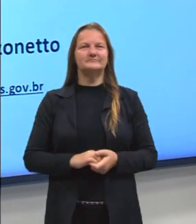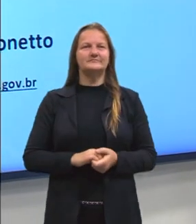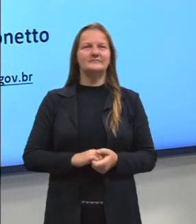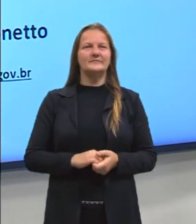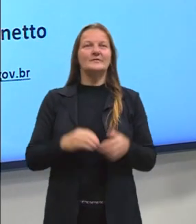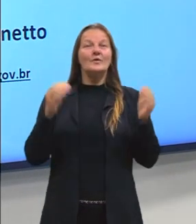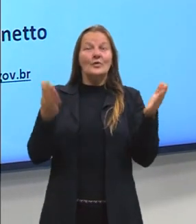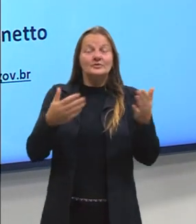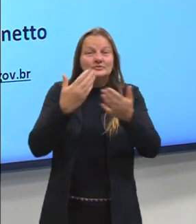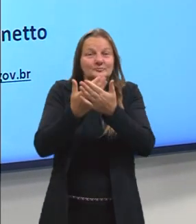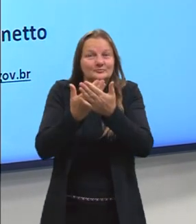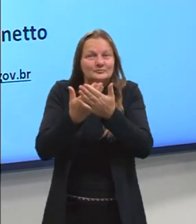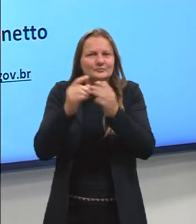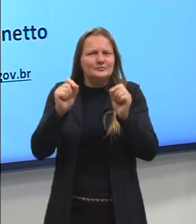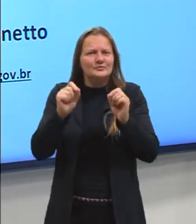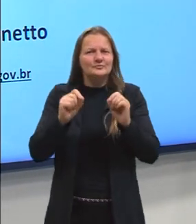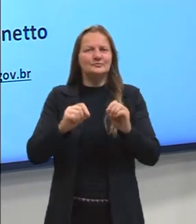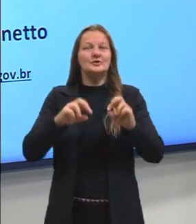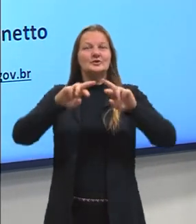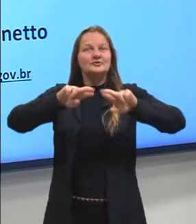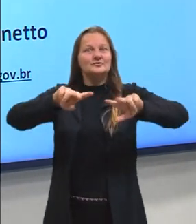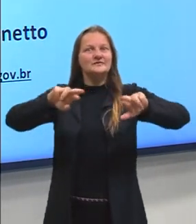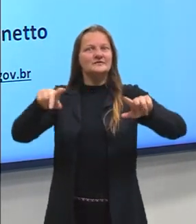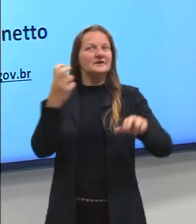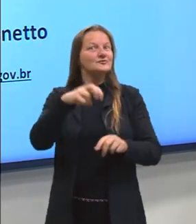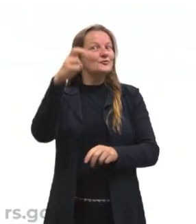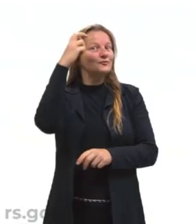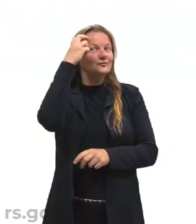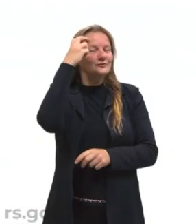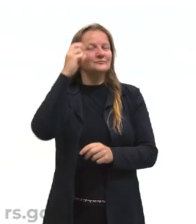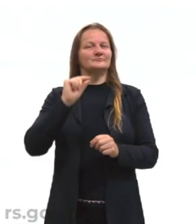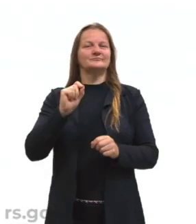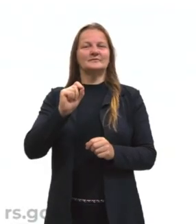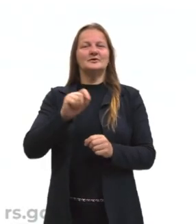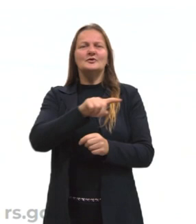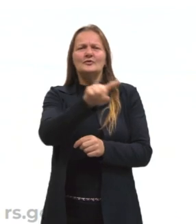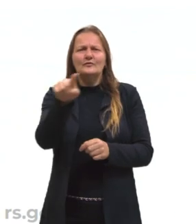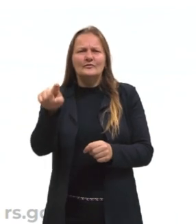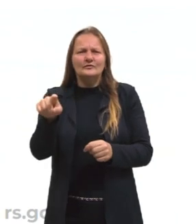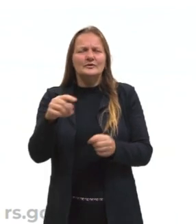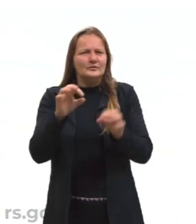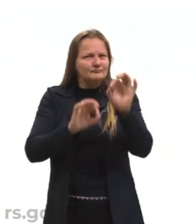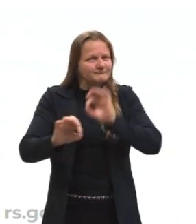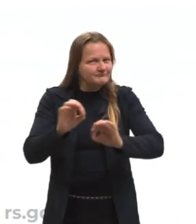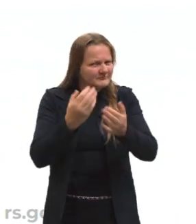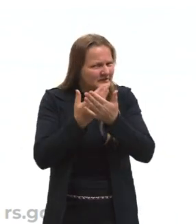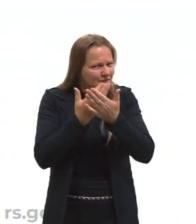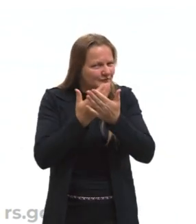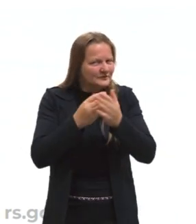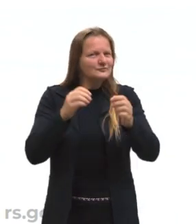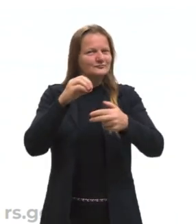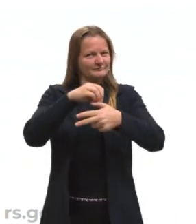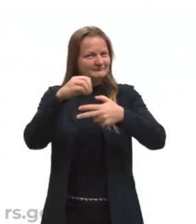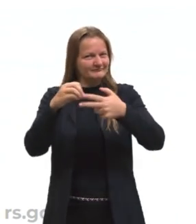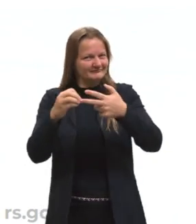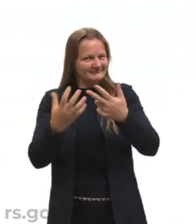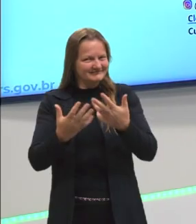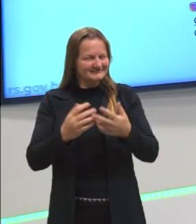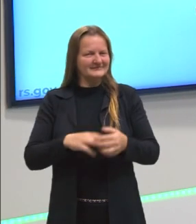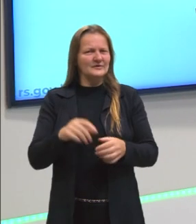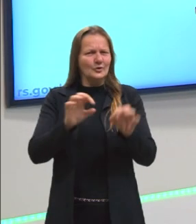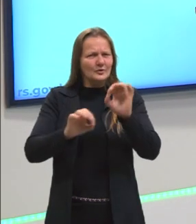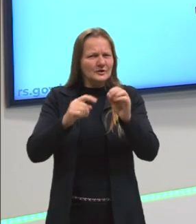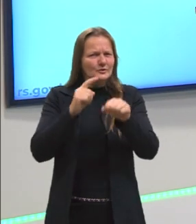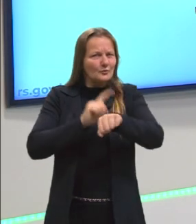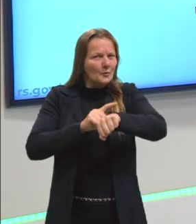Hoje vamos estudar sobre diversidade cultural, mas antes quero saber como é que está a preparação para o ENEM, está organizado o teu